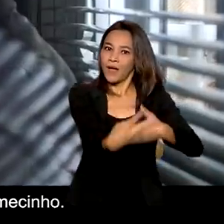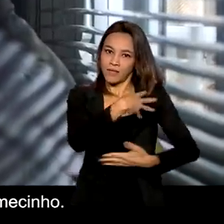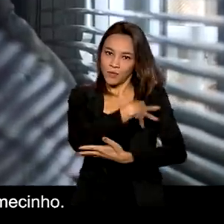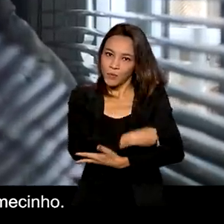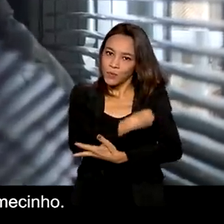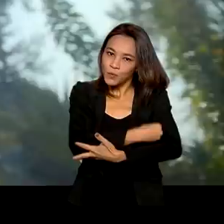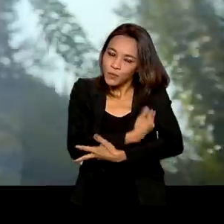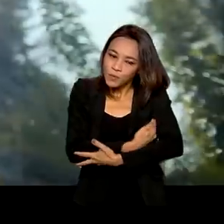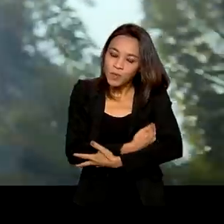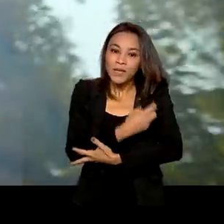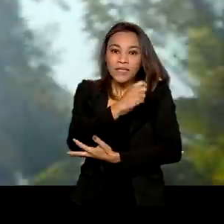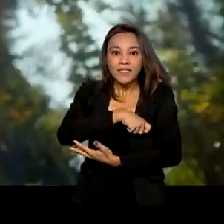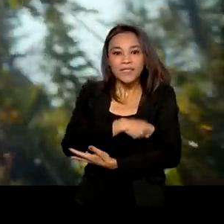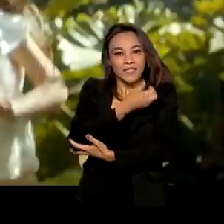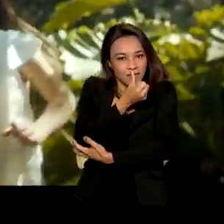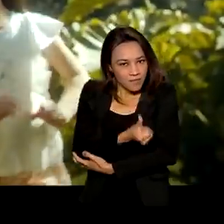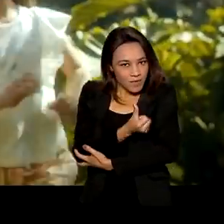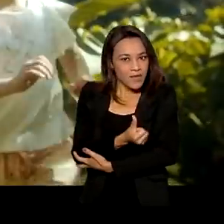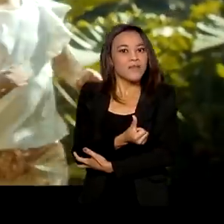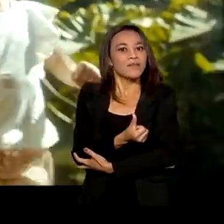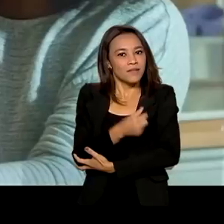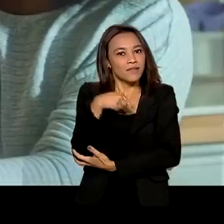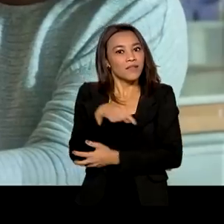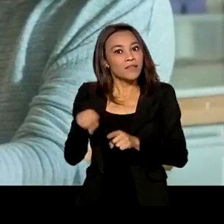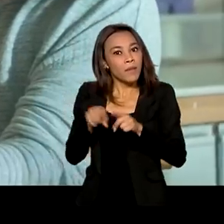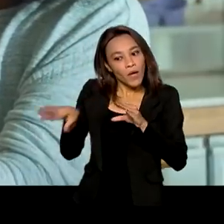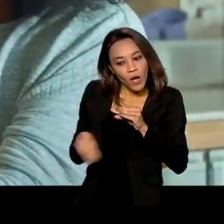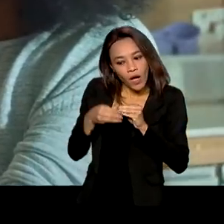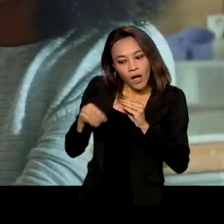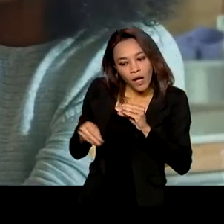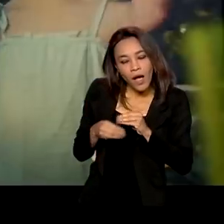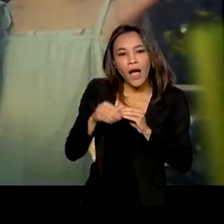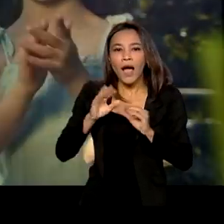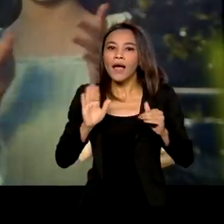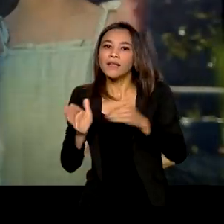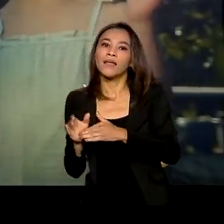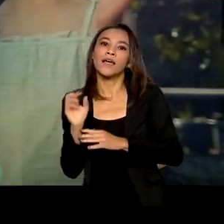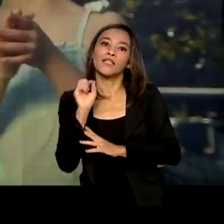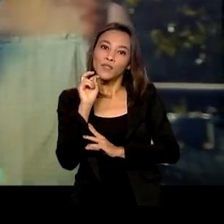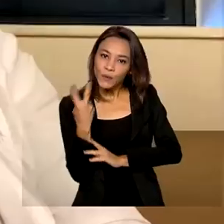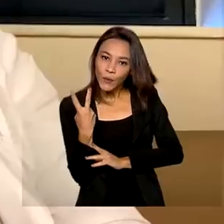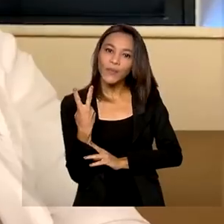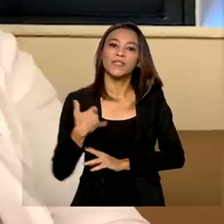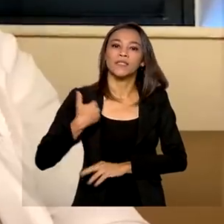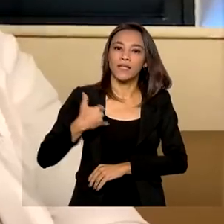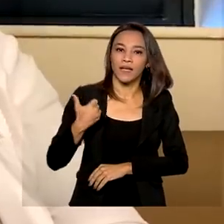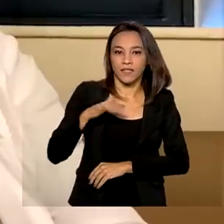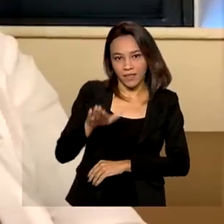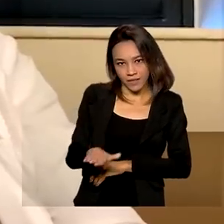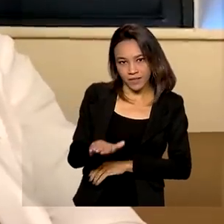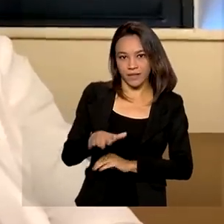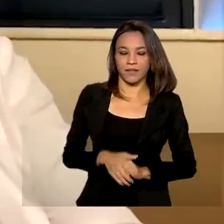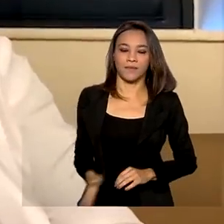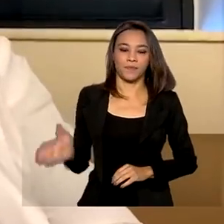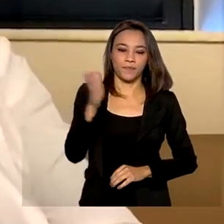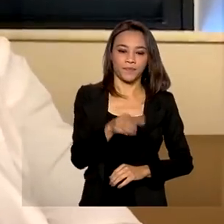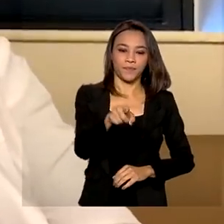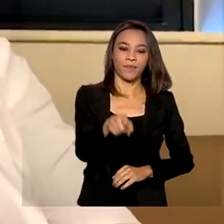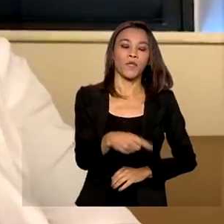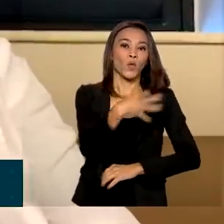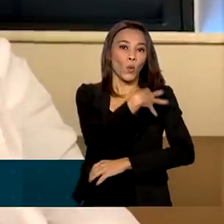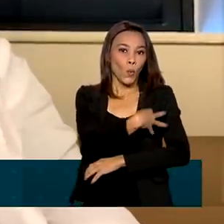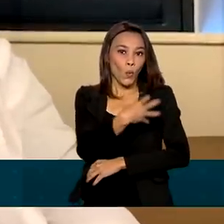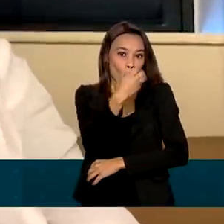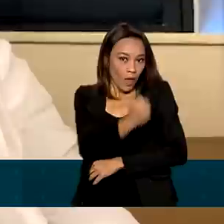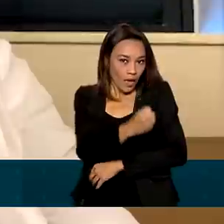primeiros seis meses de vida e como complementação até os dois anos de idade da criança. O leite materno é onde